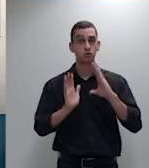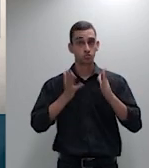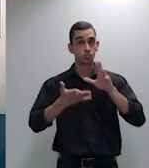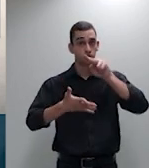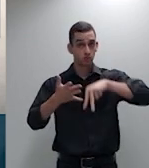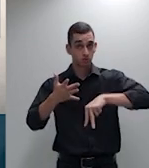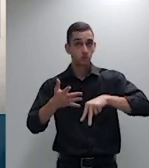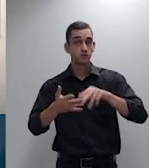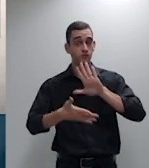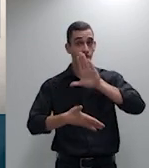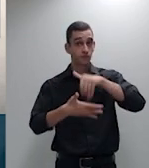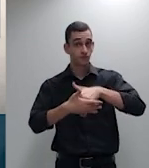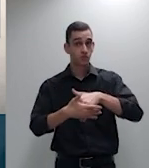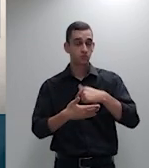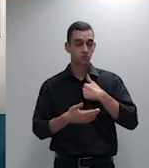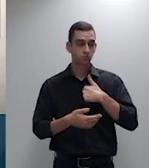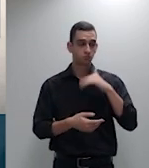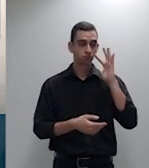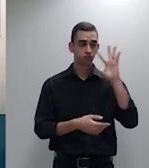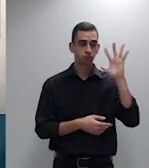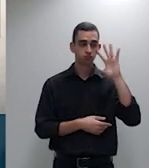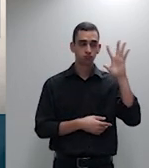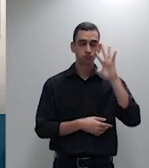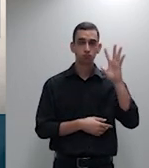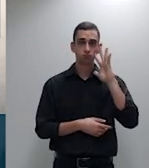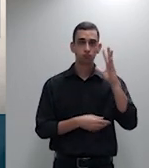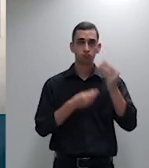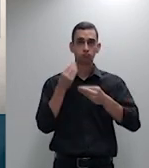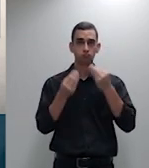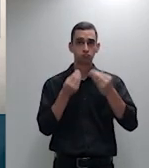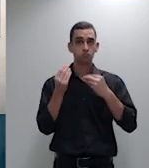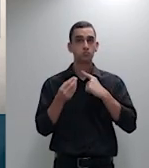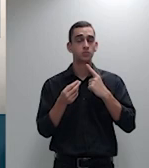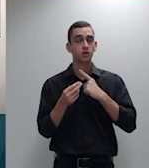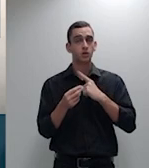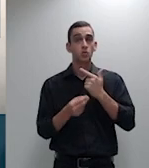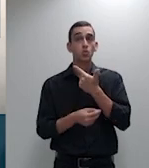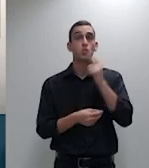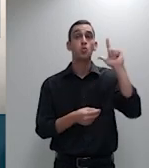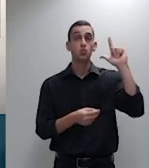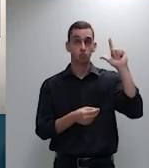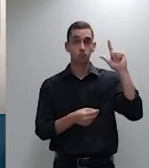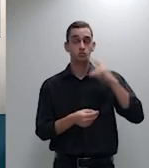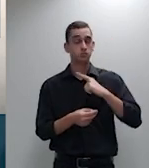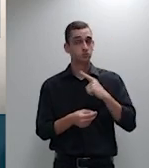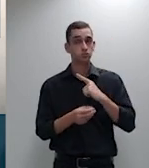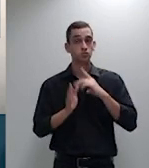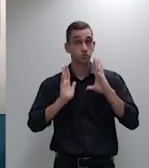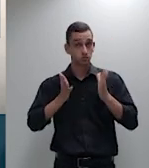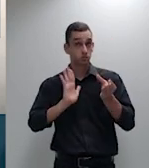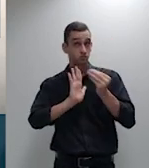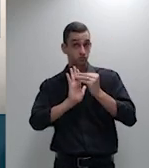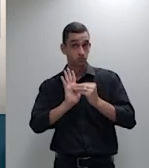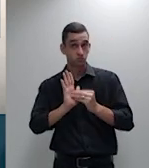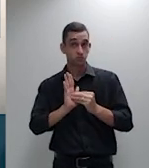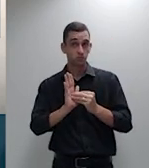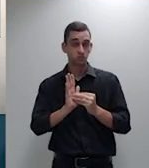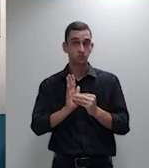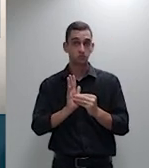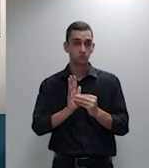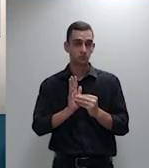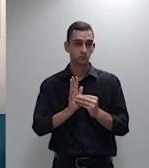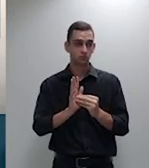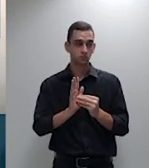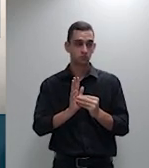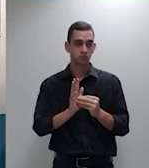me lembrei de um outro recurso que está afetado para a segunda sessão